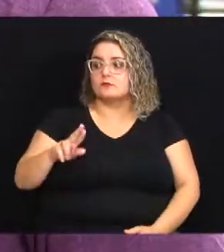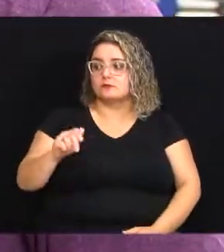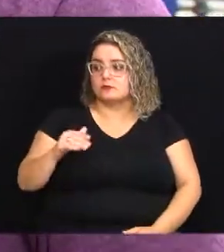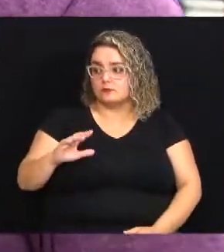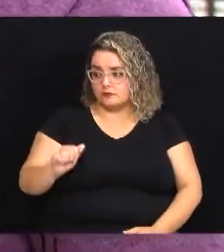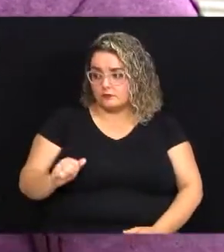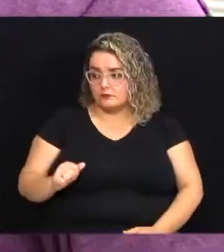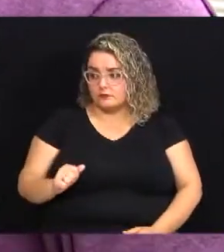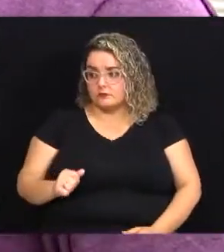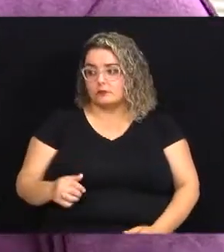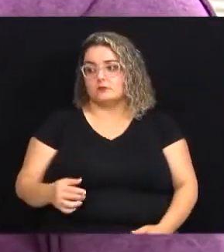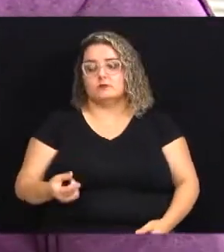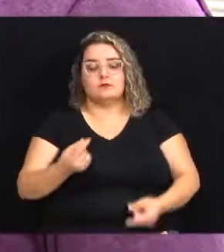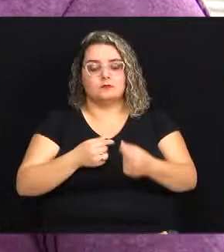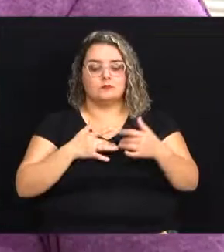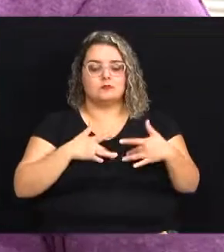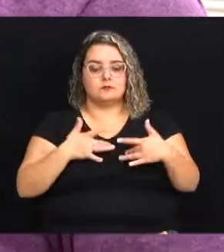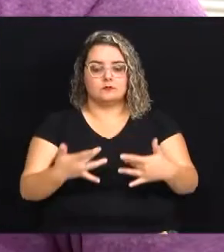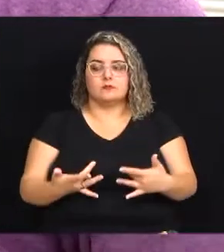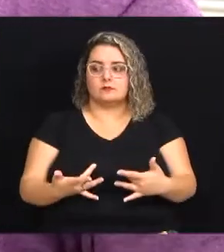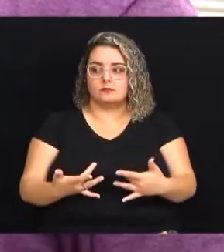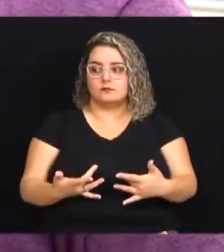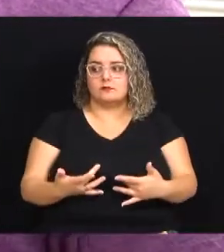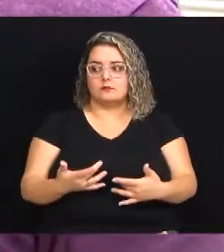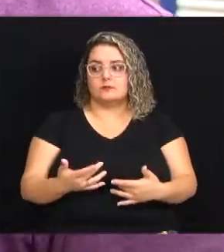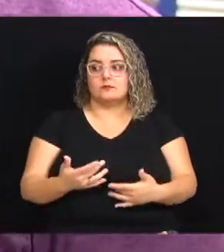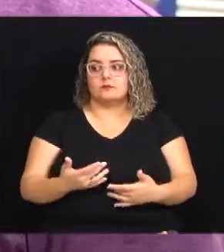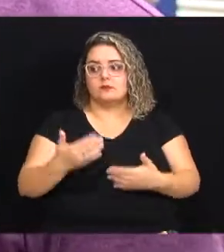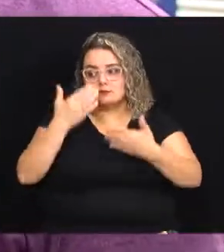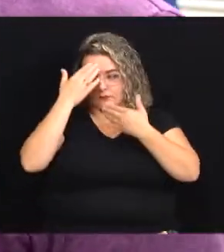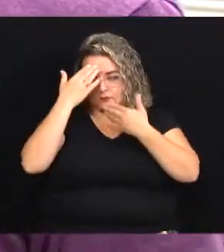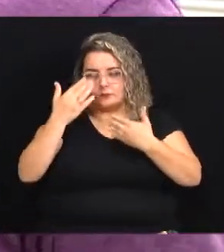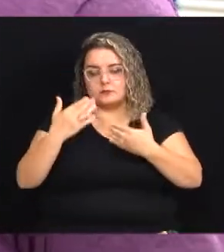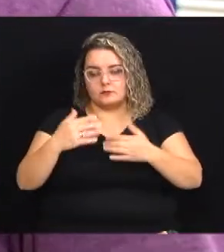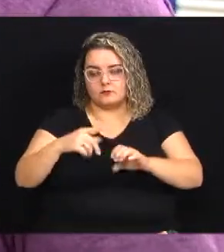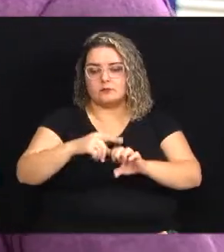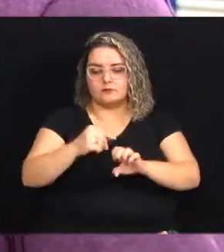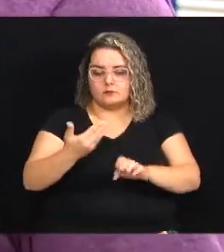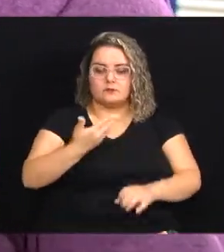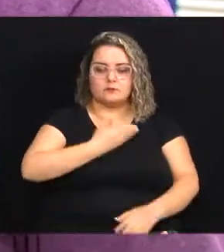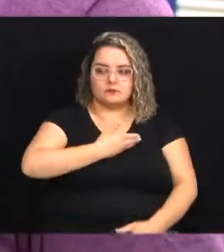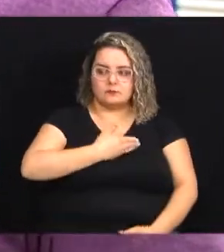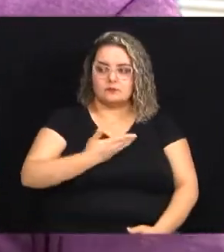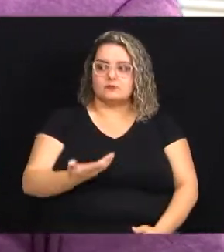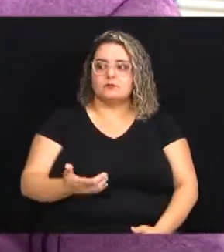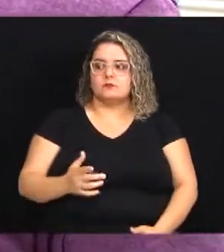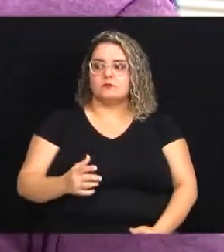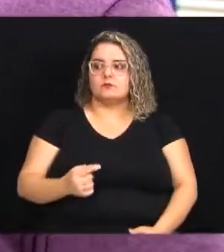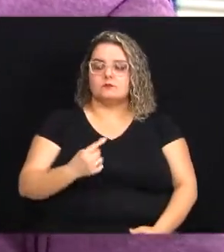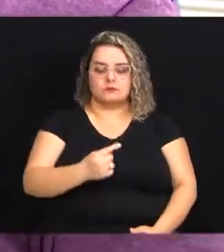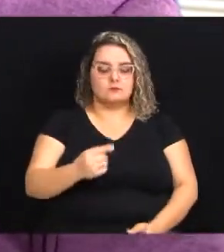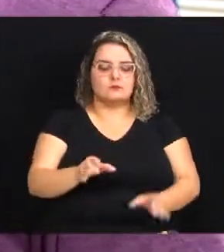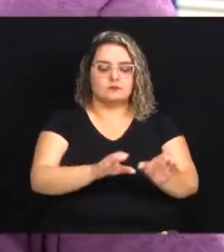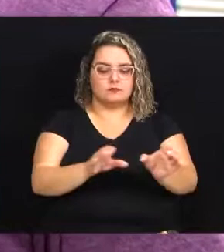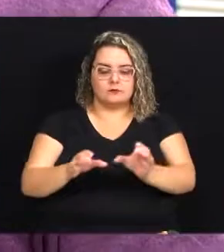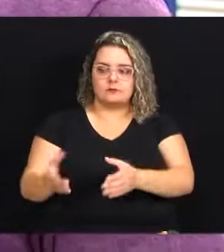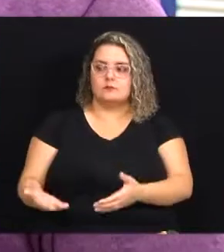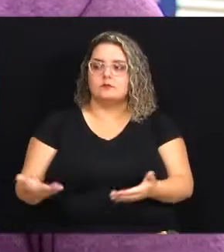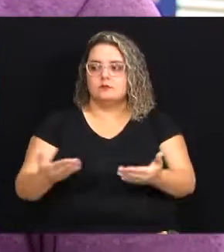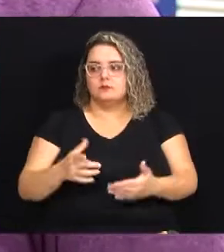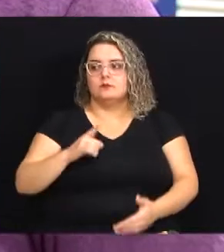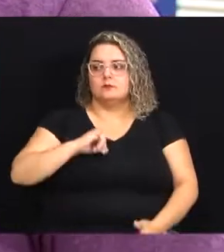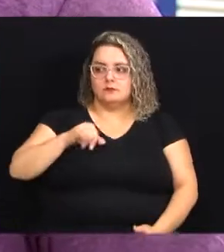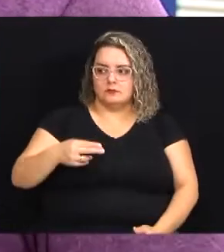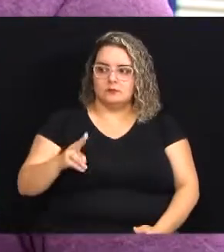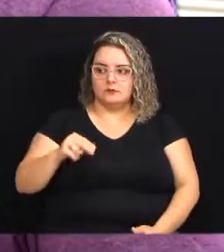a graça e vim para a economia solidária graças aos grandes empreendedores que tem aqui os amigos depois cada coordenador que passa